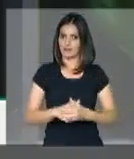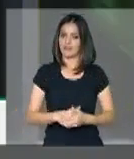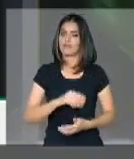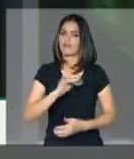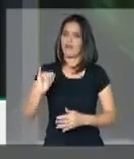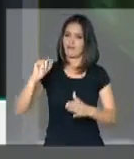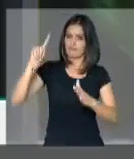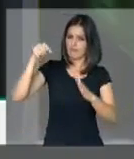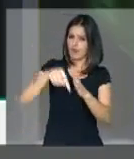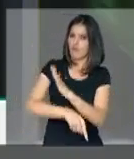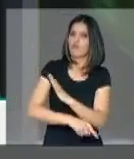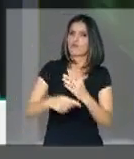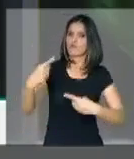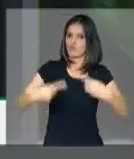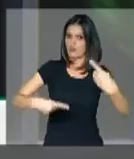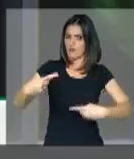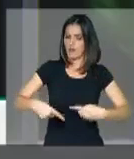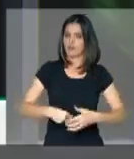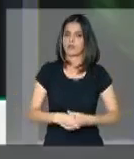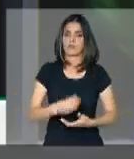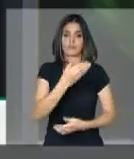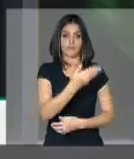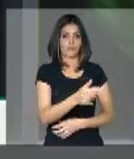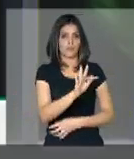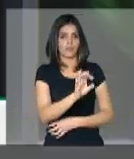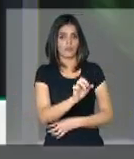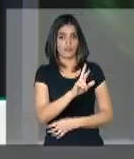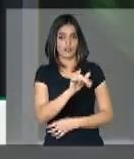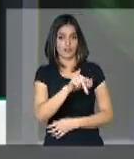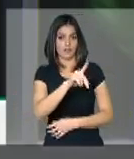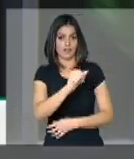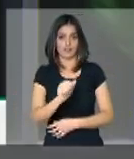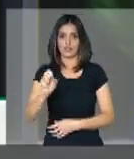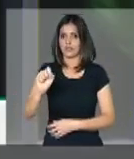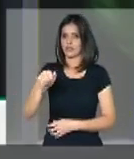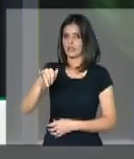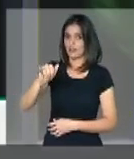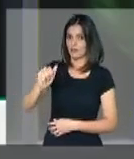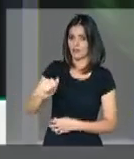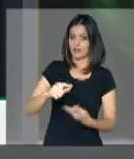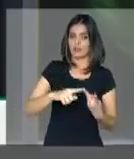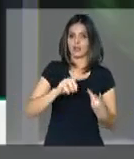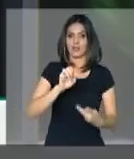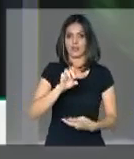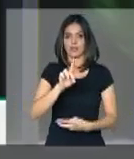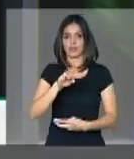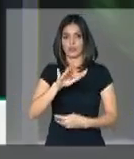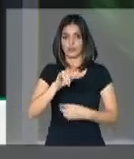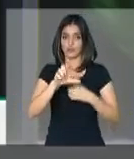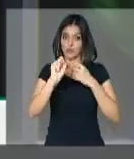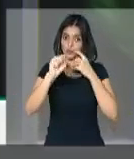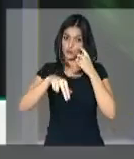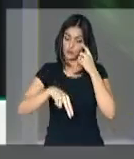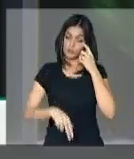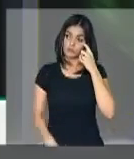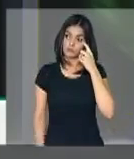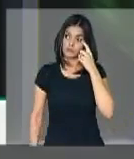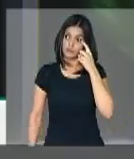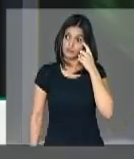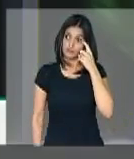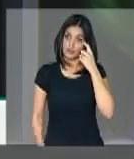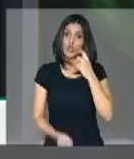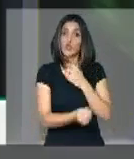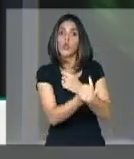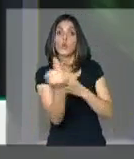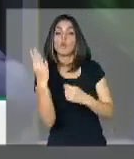aprofundarmos esse debate. Deputada Fernanda Melchiona, deputada Sâmia, deputado Edmilson, é assustador o número de